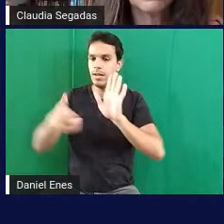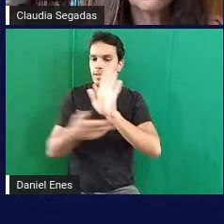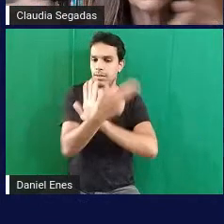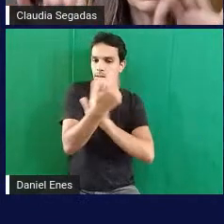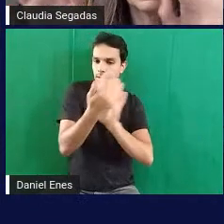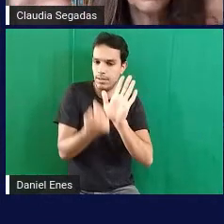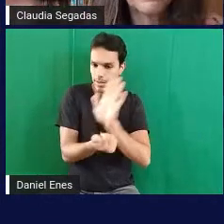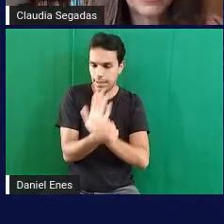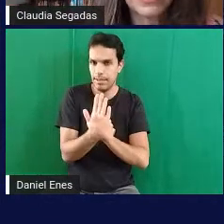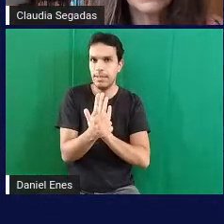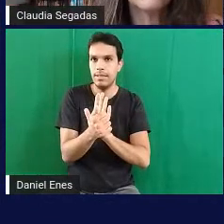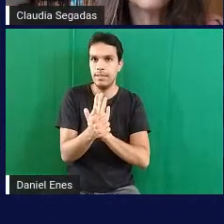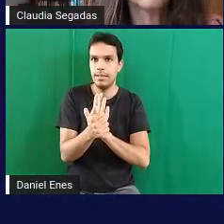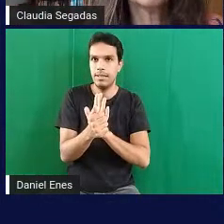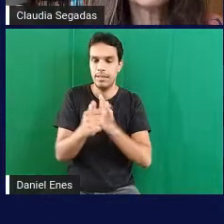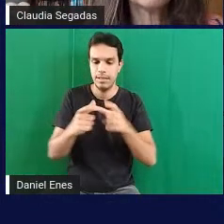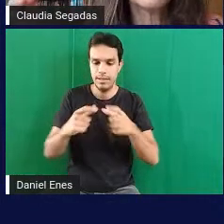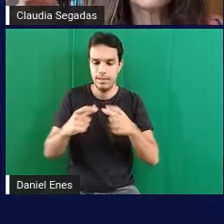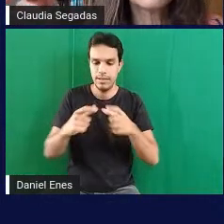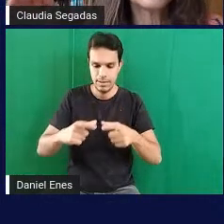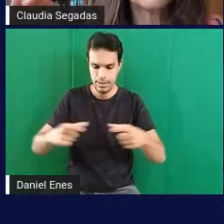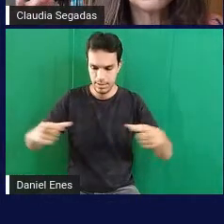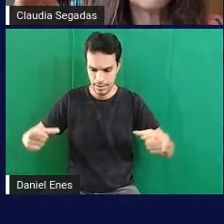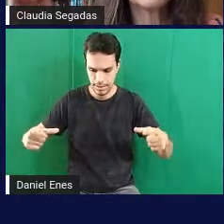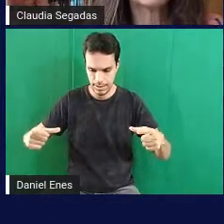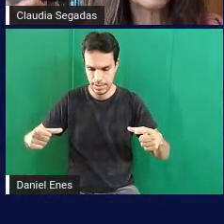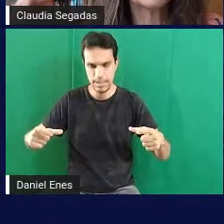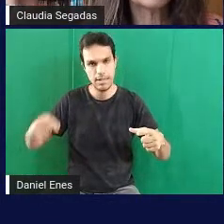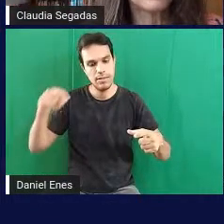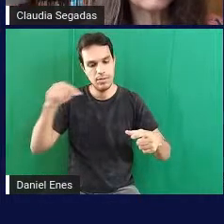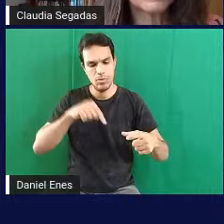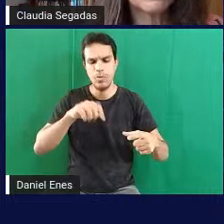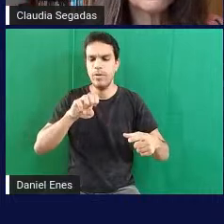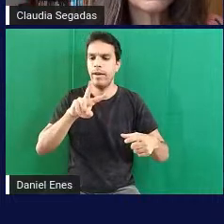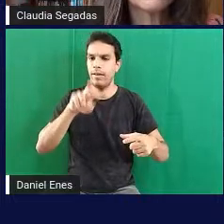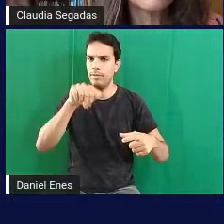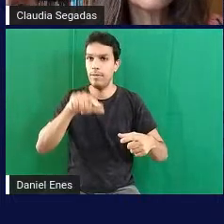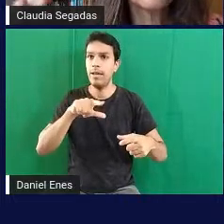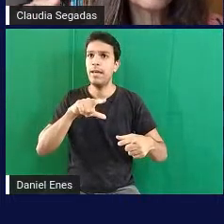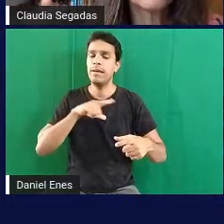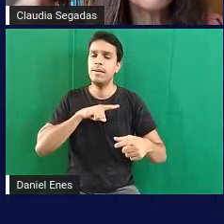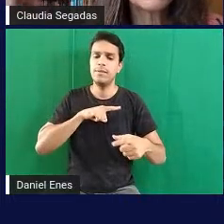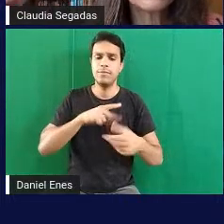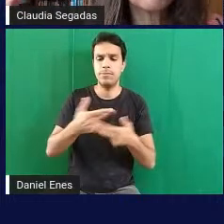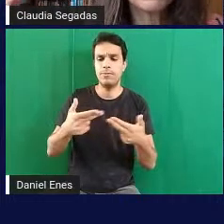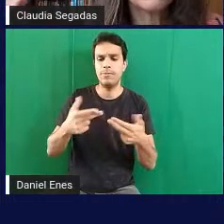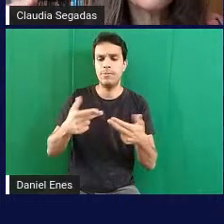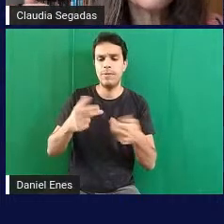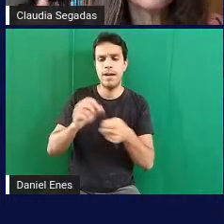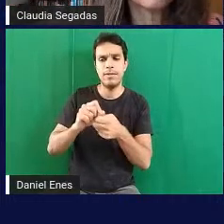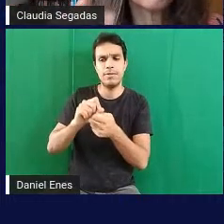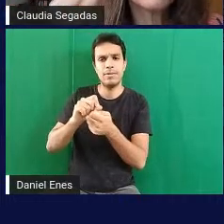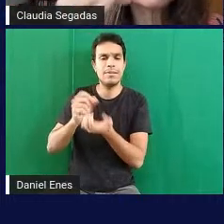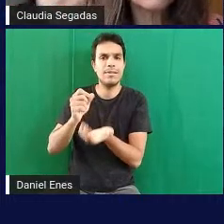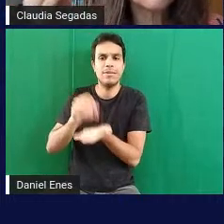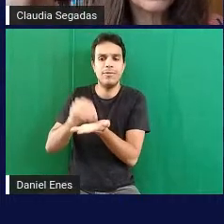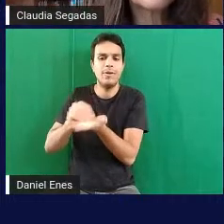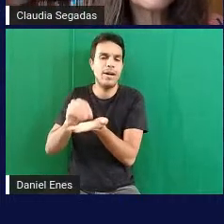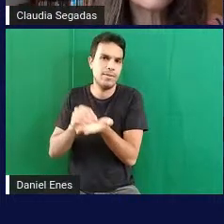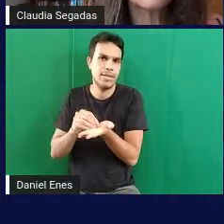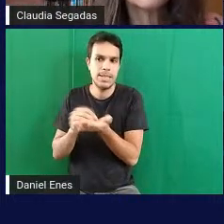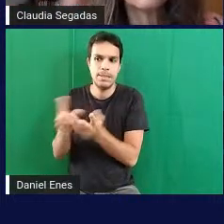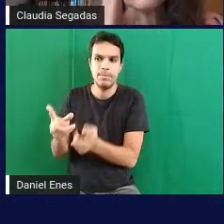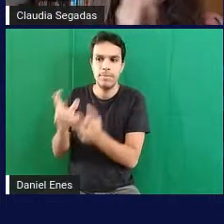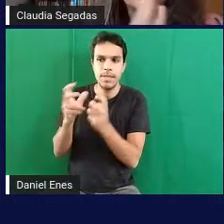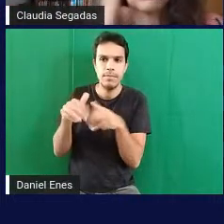na régua né no EVA como também naqueles elementos que faltam então eles têm que perceber qual é